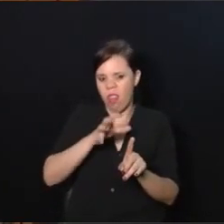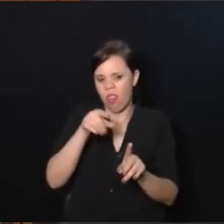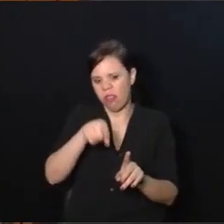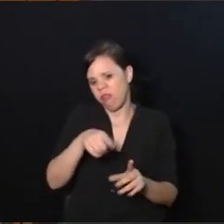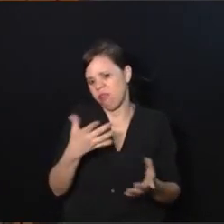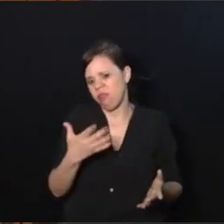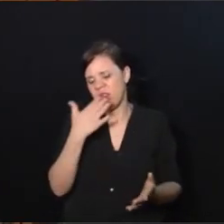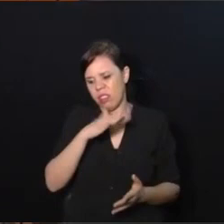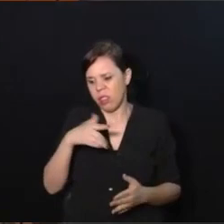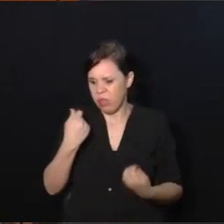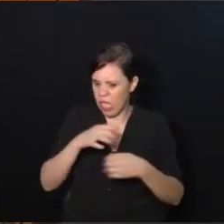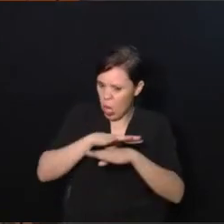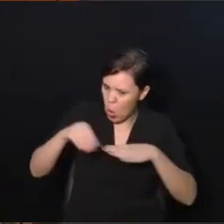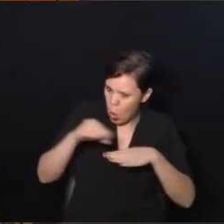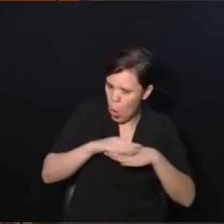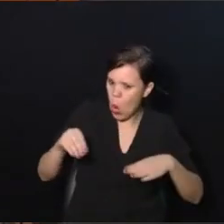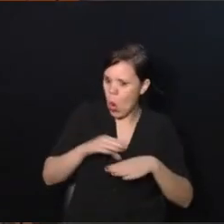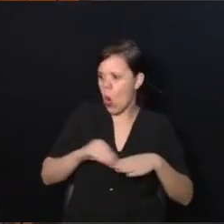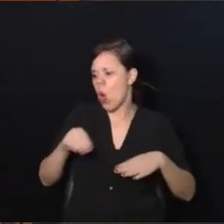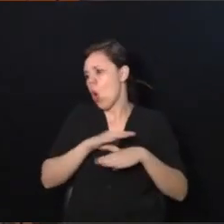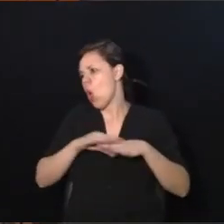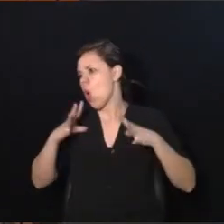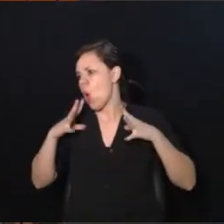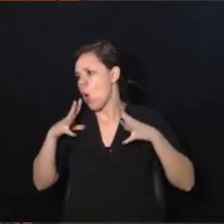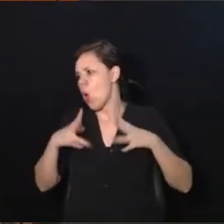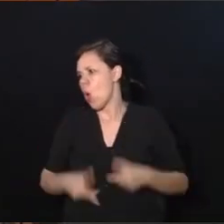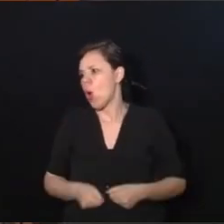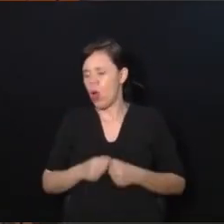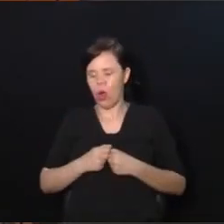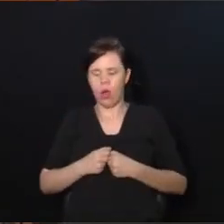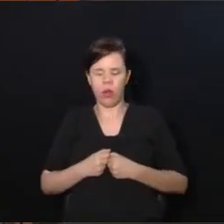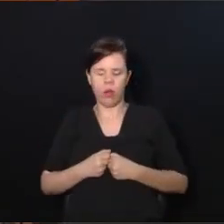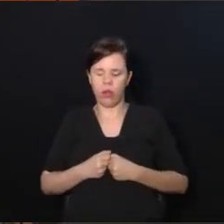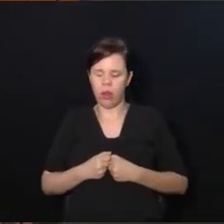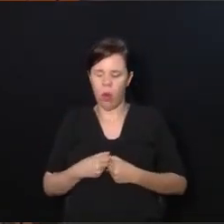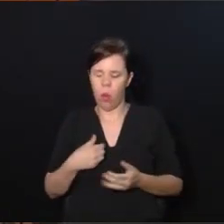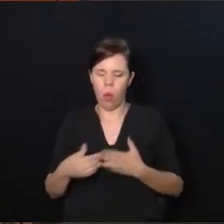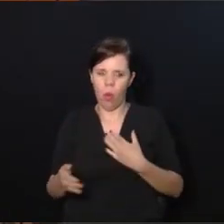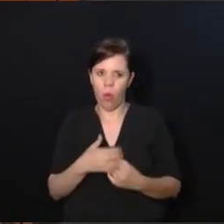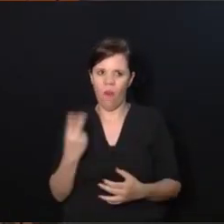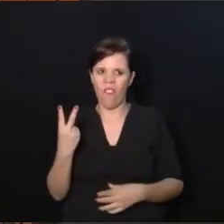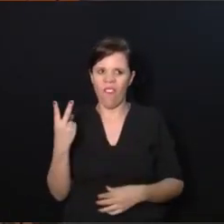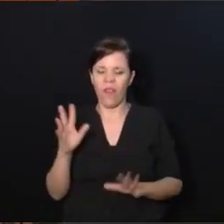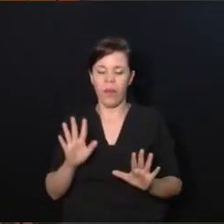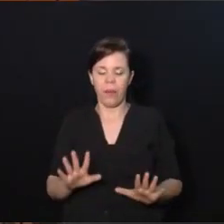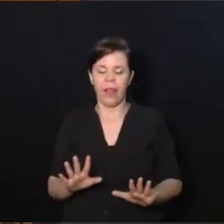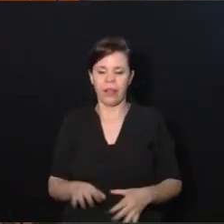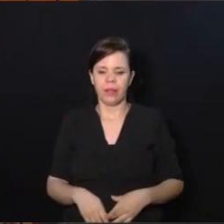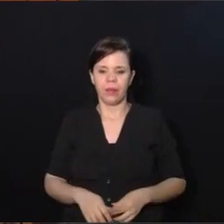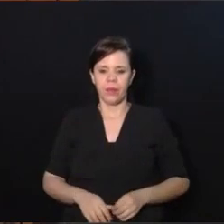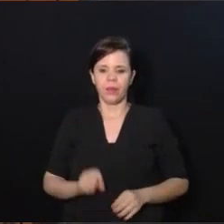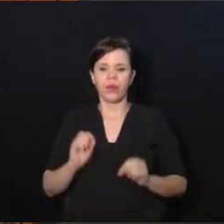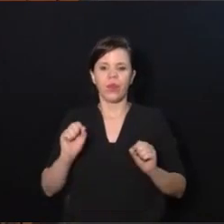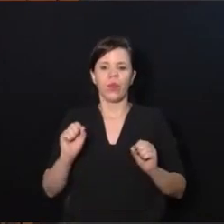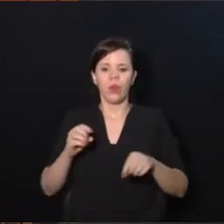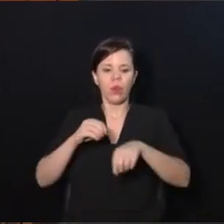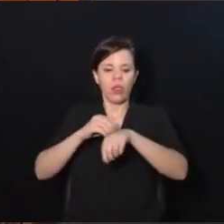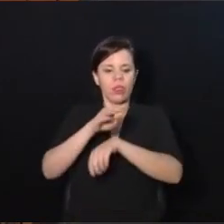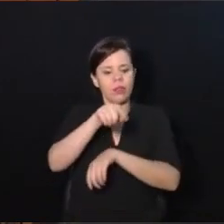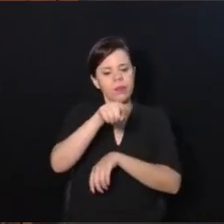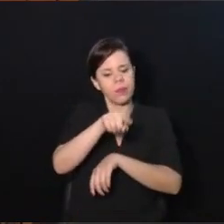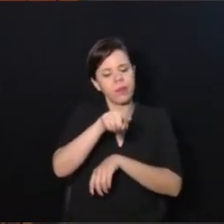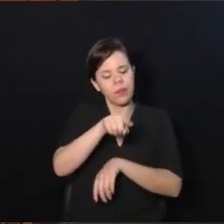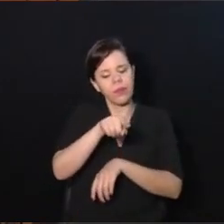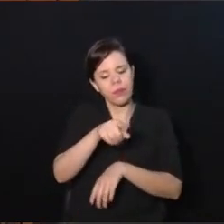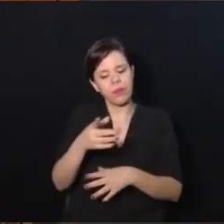criança tem que ficar curada, que ela tem que ficar curada, a todo custo a cura. E aí, qual é a mensagem que uma criança